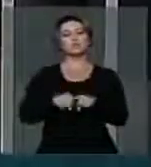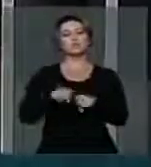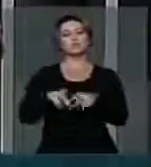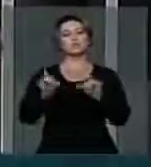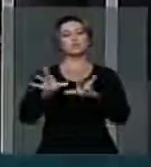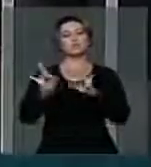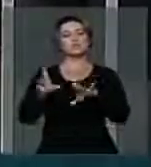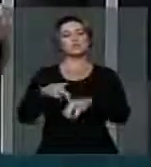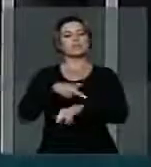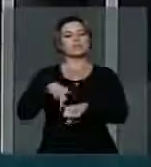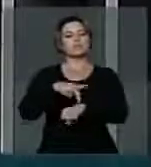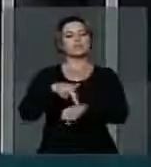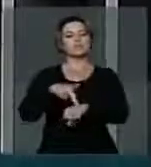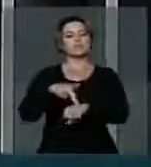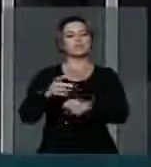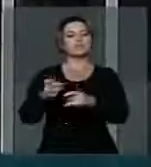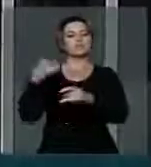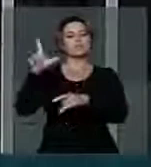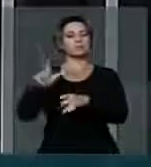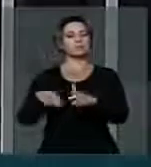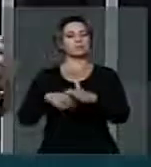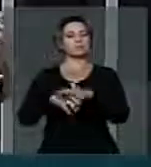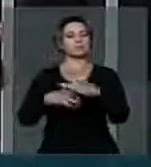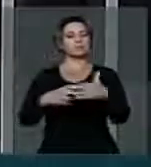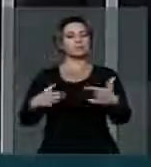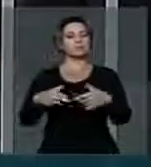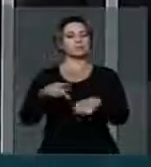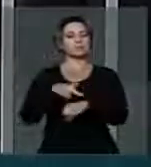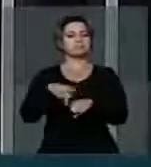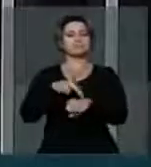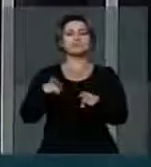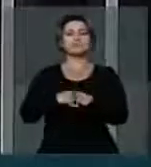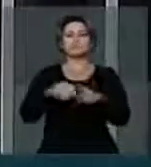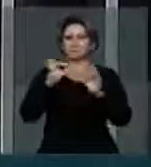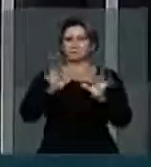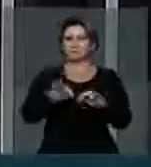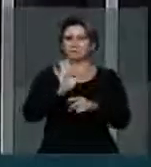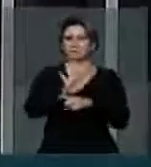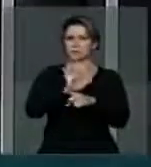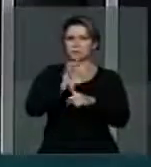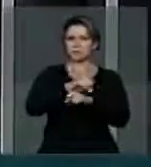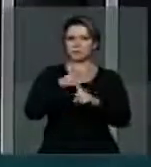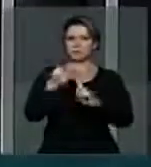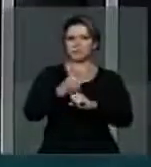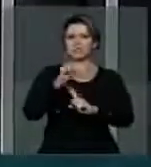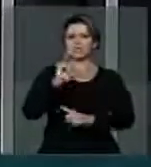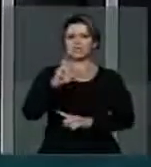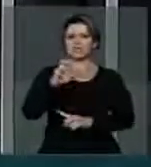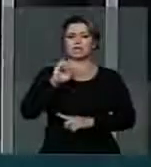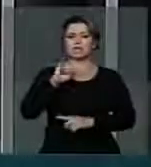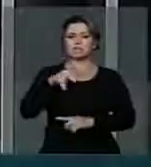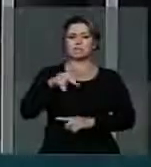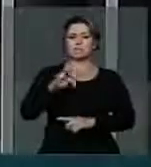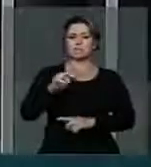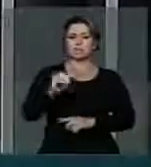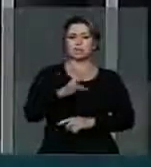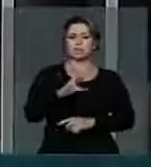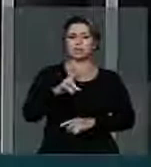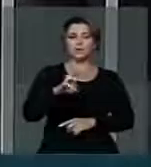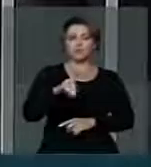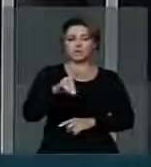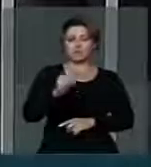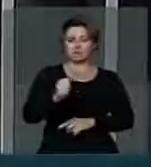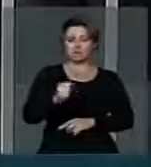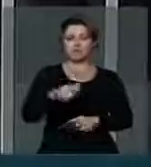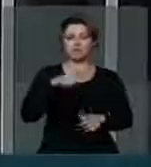não faz justiça social, até porque imposto de renda, governo que tem